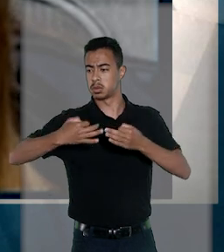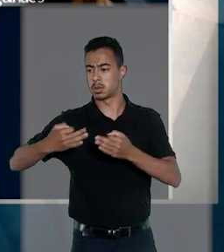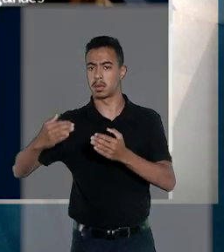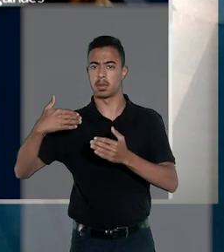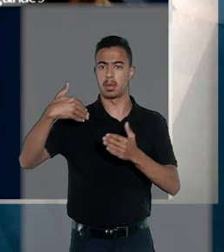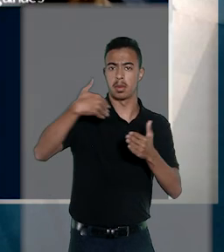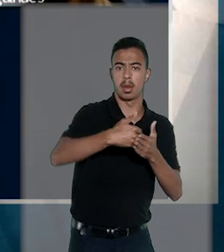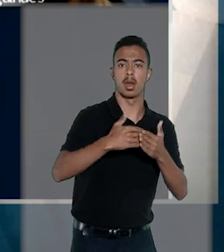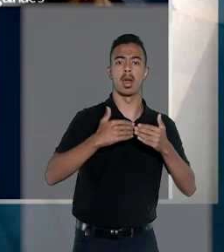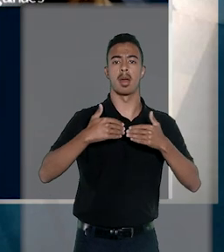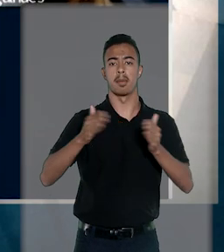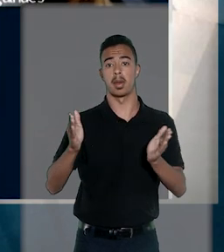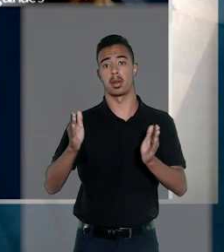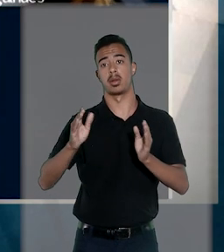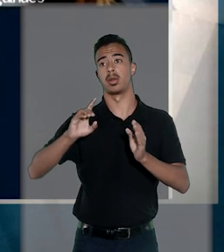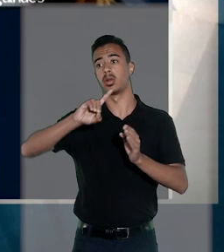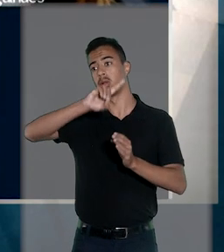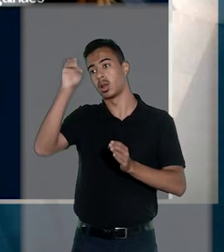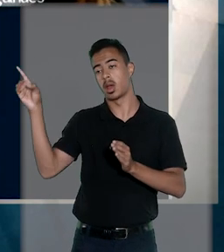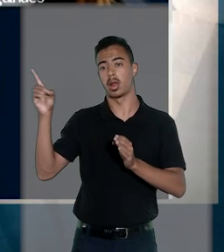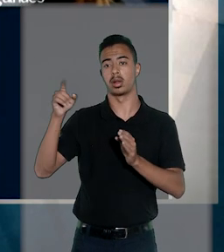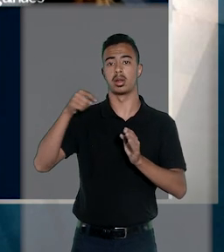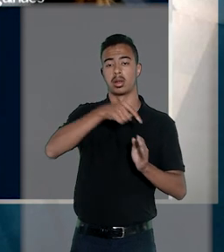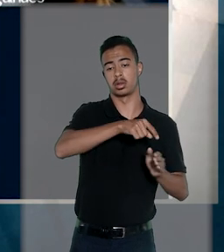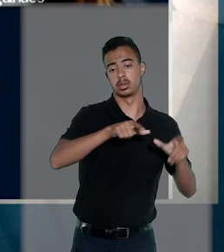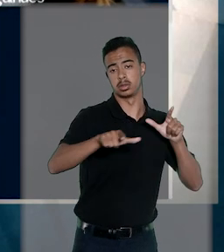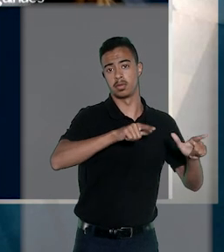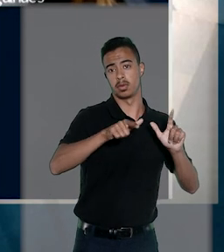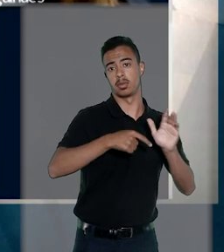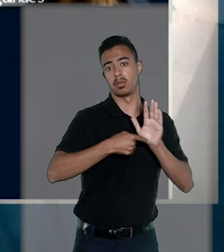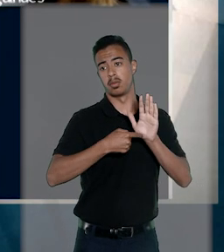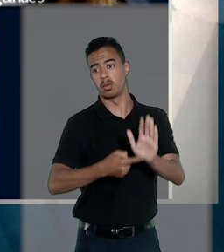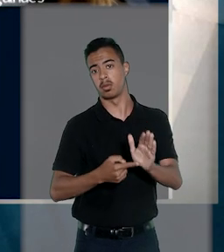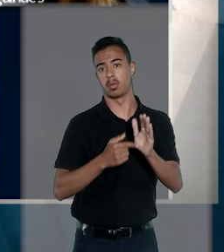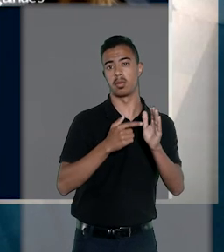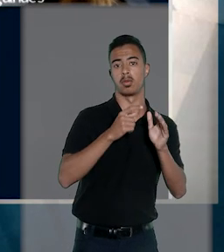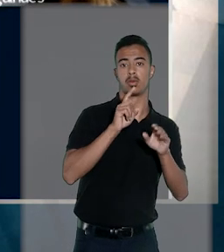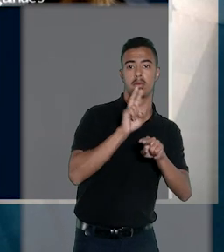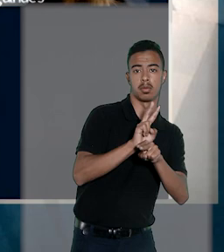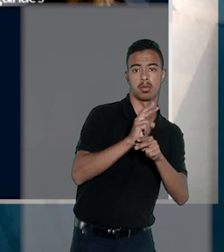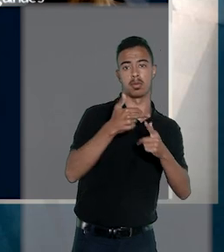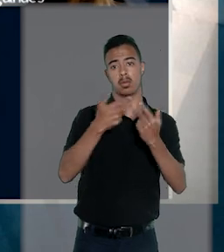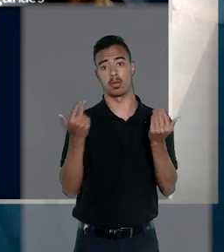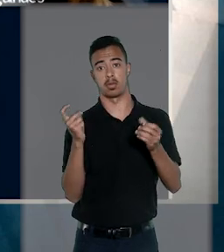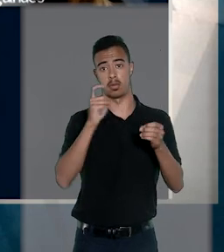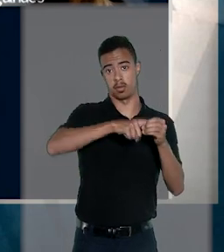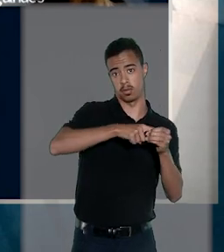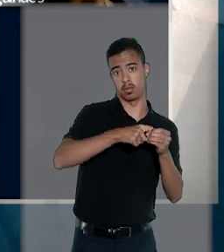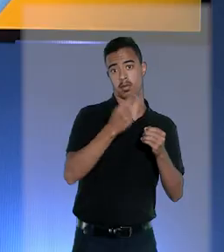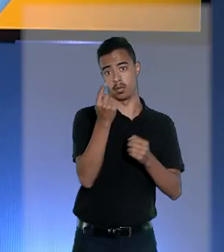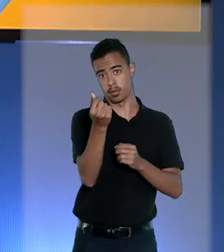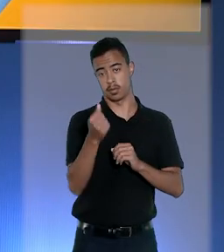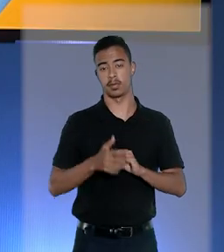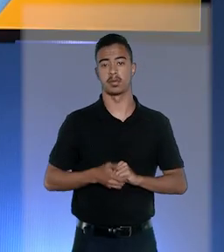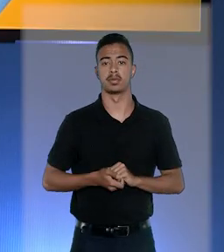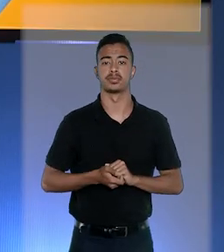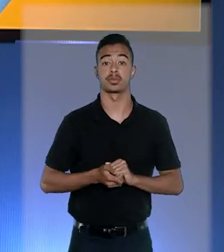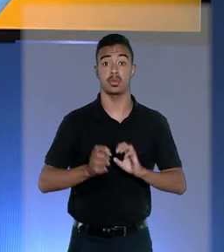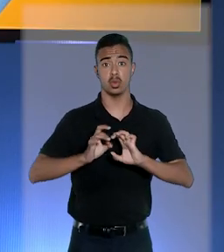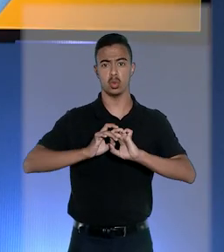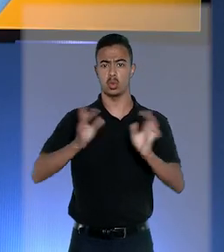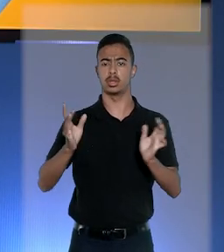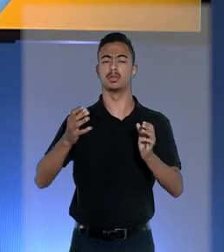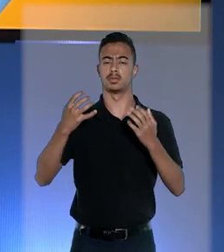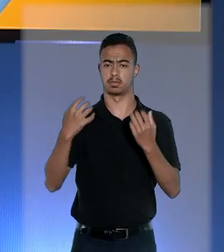legal, com a abertura de prazo para a manifestação dos servidores sobre a determinação de devolução do montante. É legal